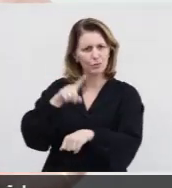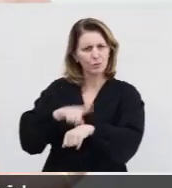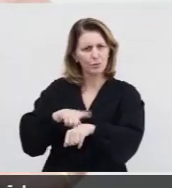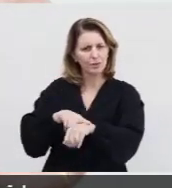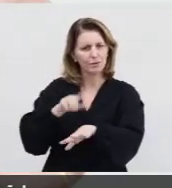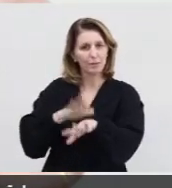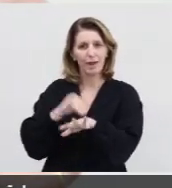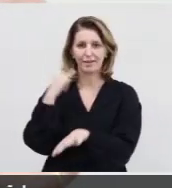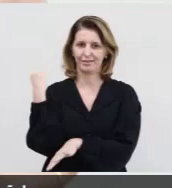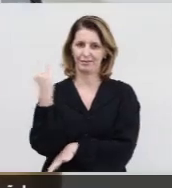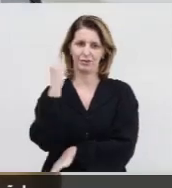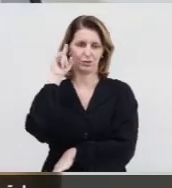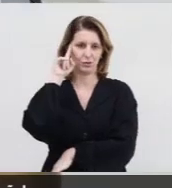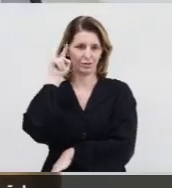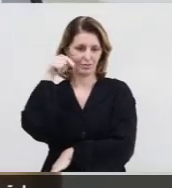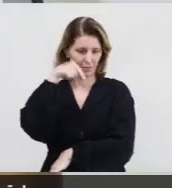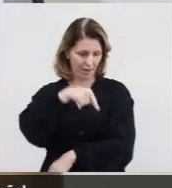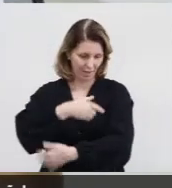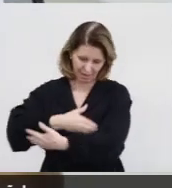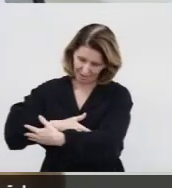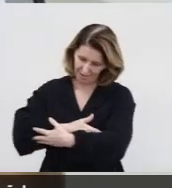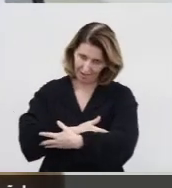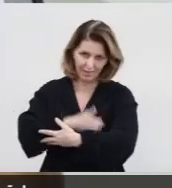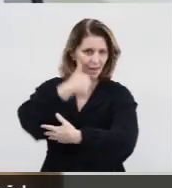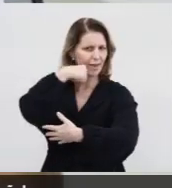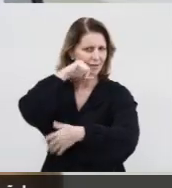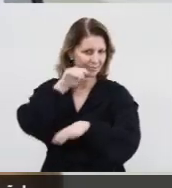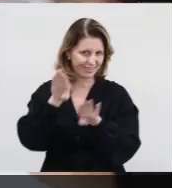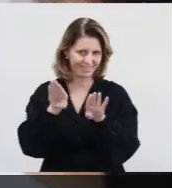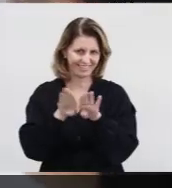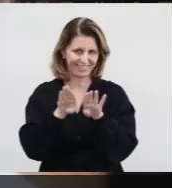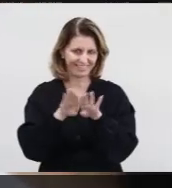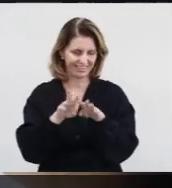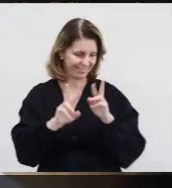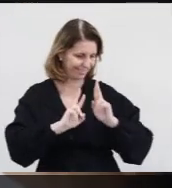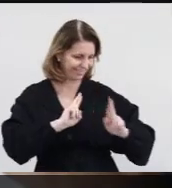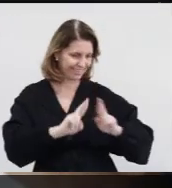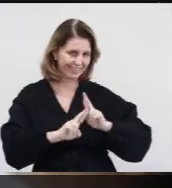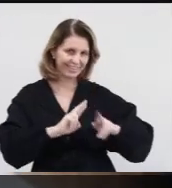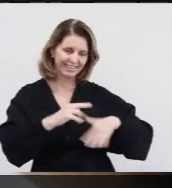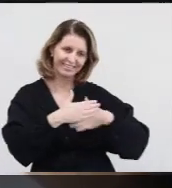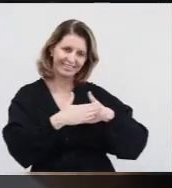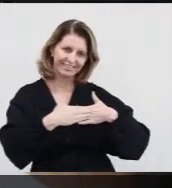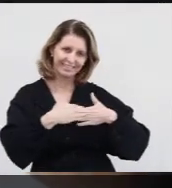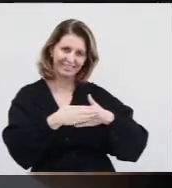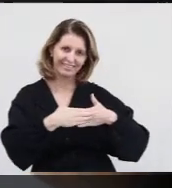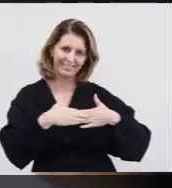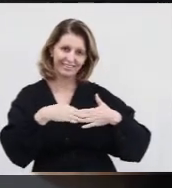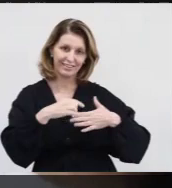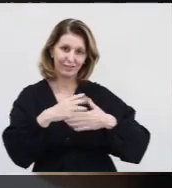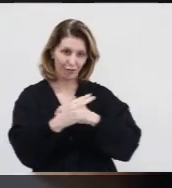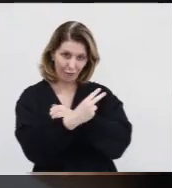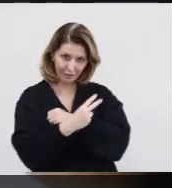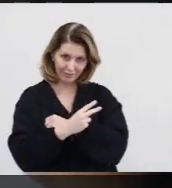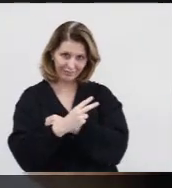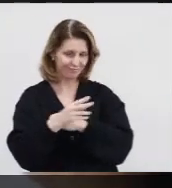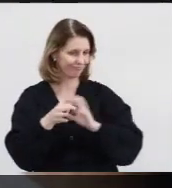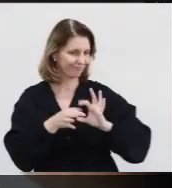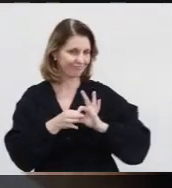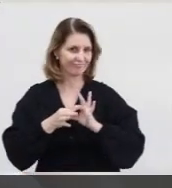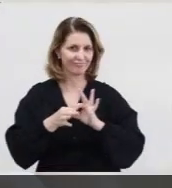mais importantes do dia para ela e para a mãe. Uma relação afetiva que vai além da proteção de mãe e filha.